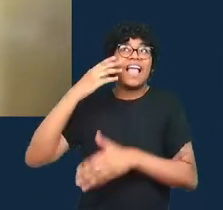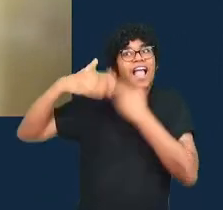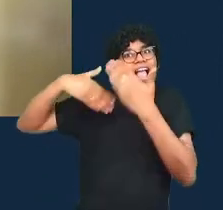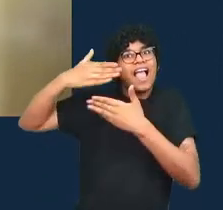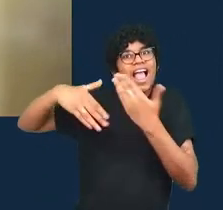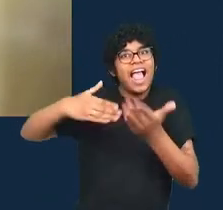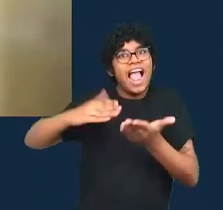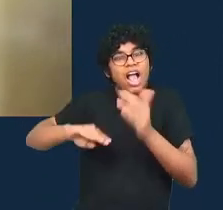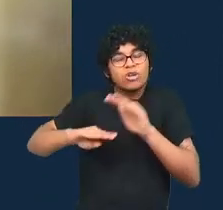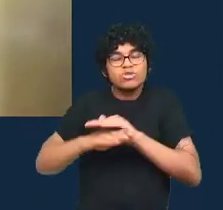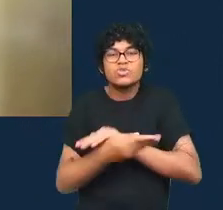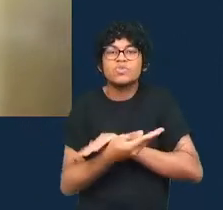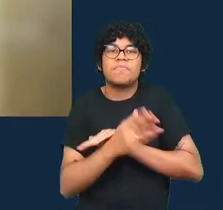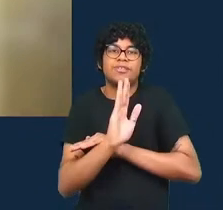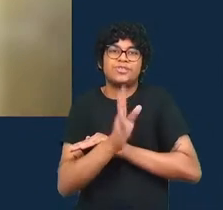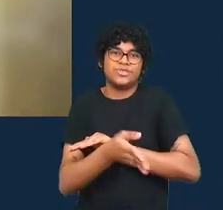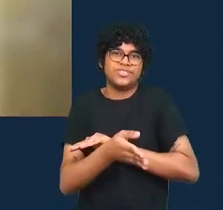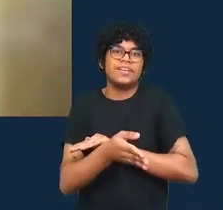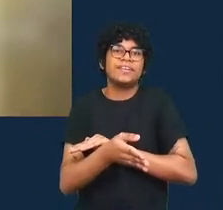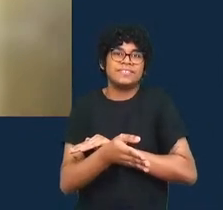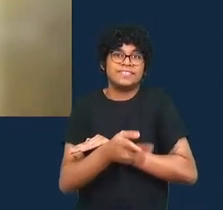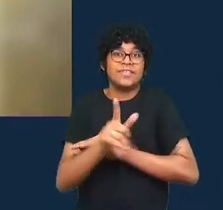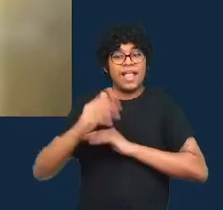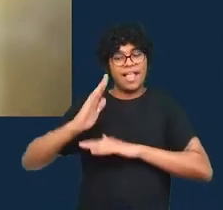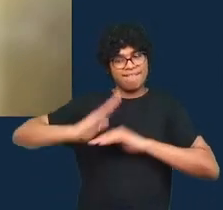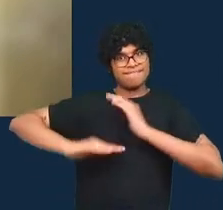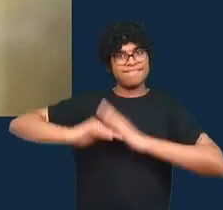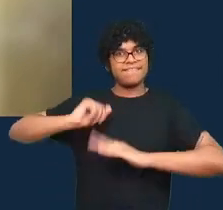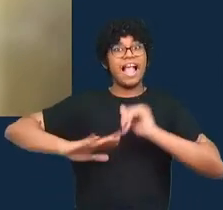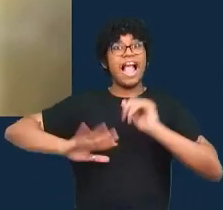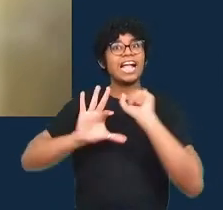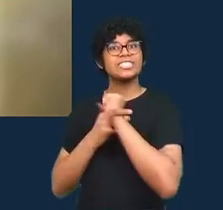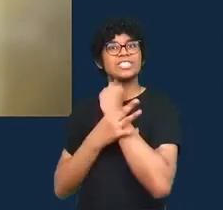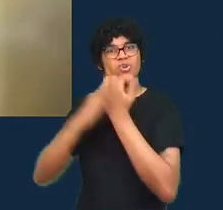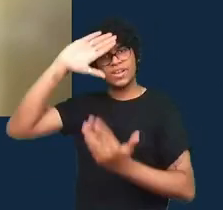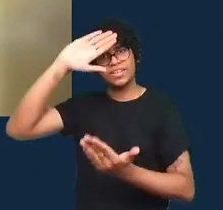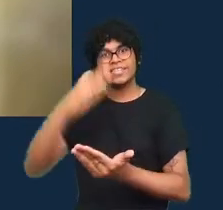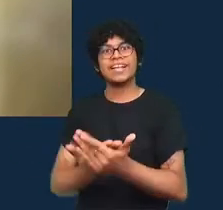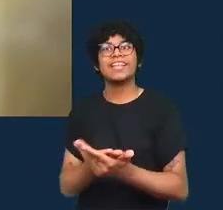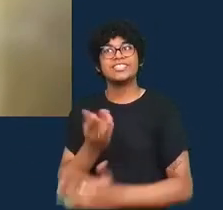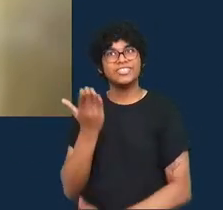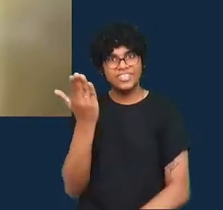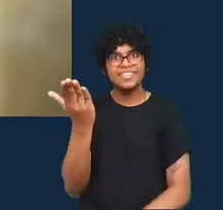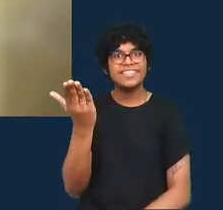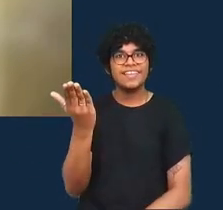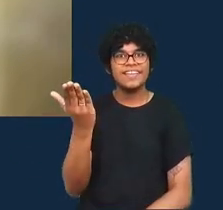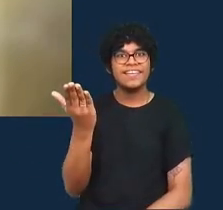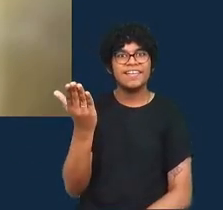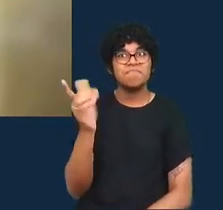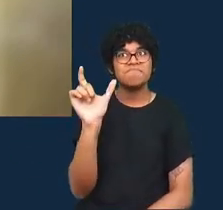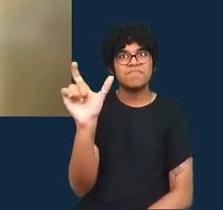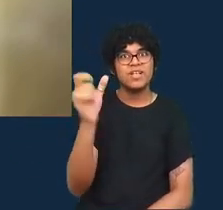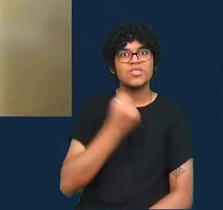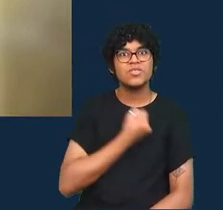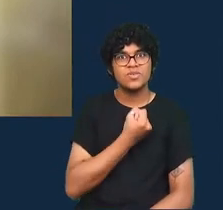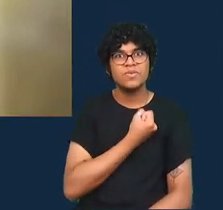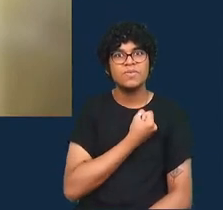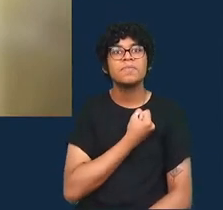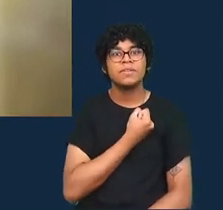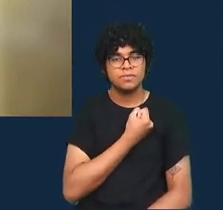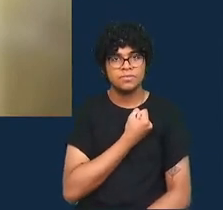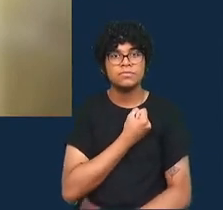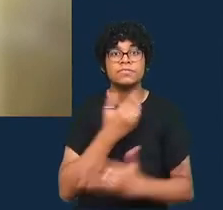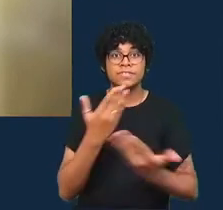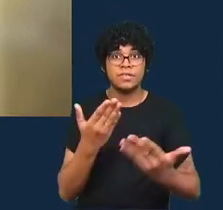credibilidade dos diferentes participantes desse espaço público e as pessoas esperam isso então quando a gente consegue